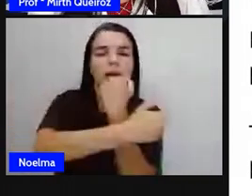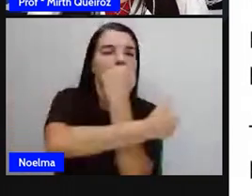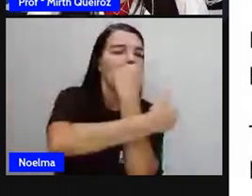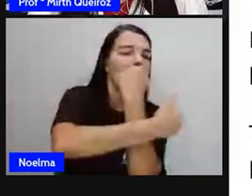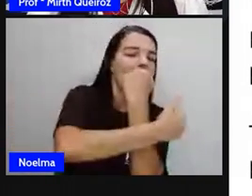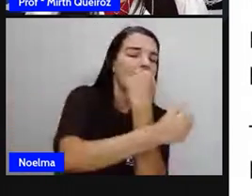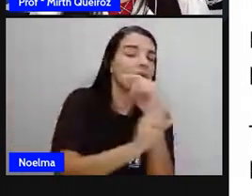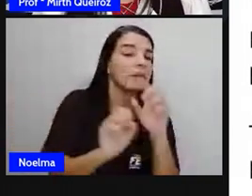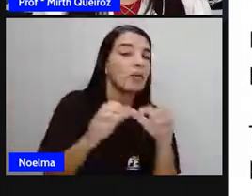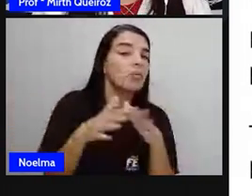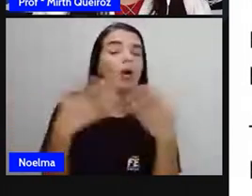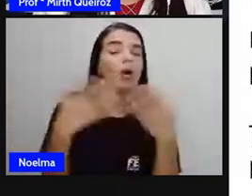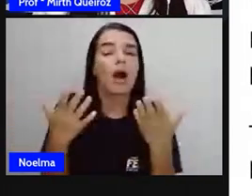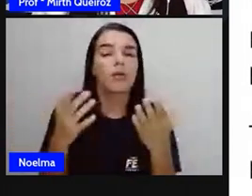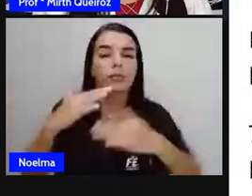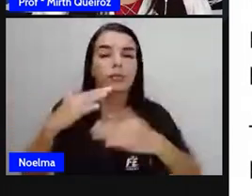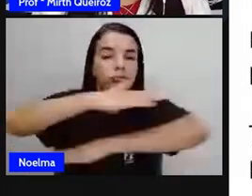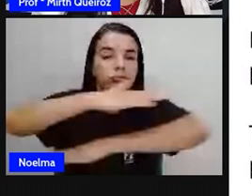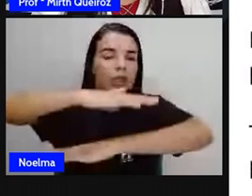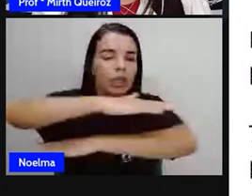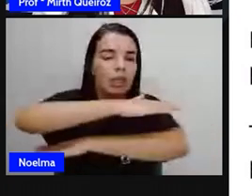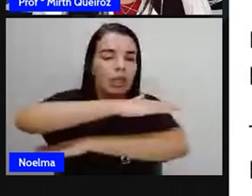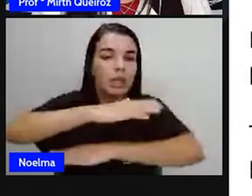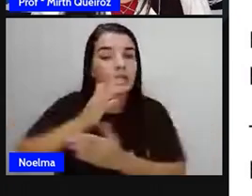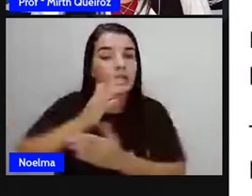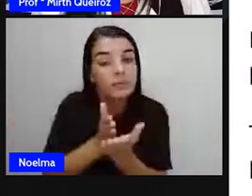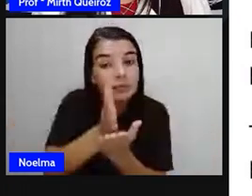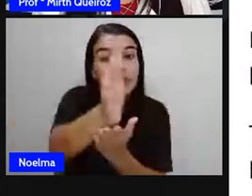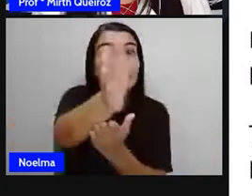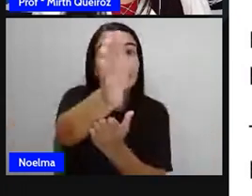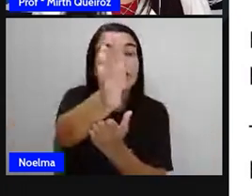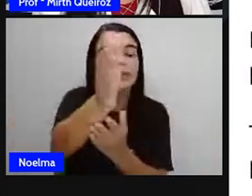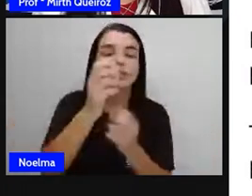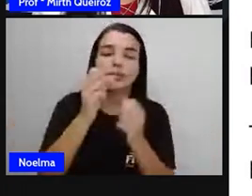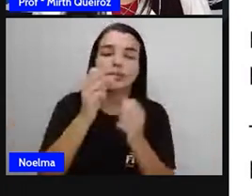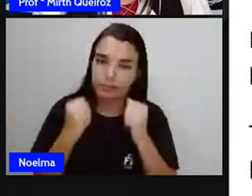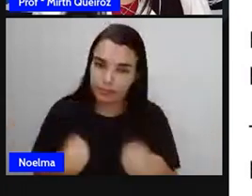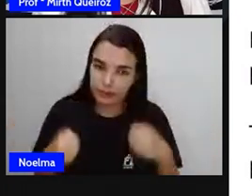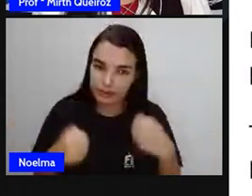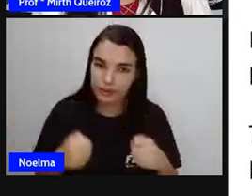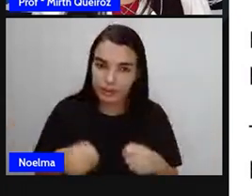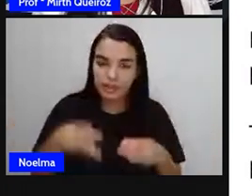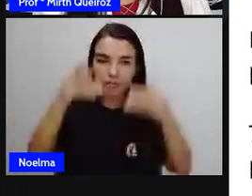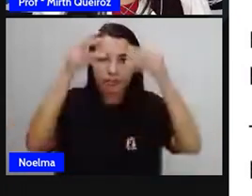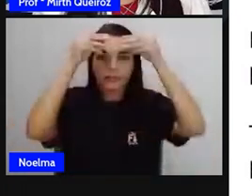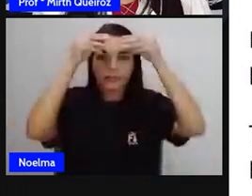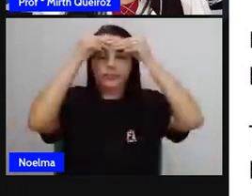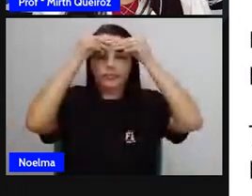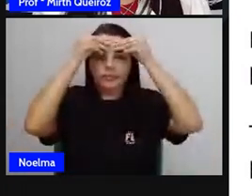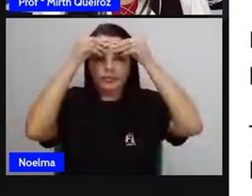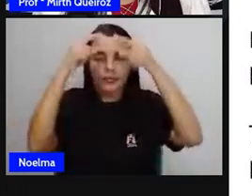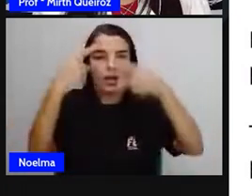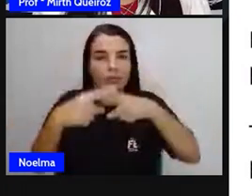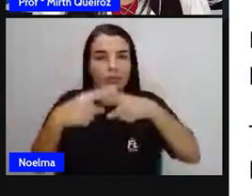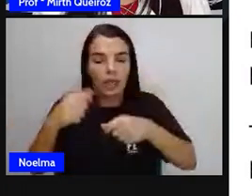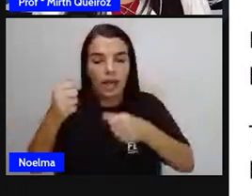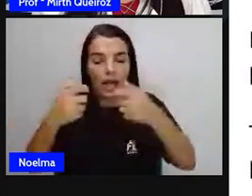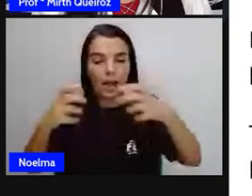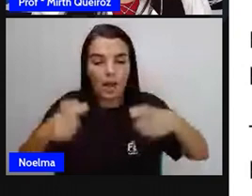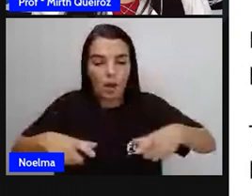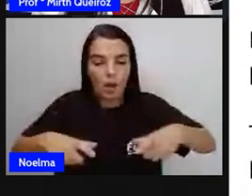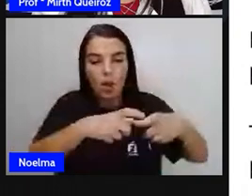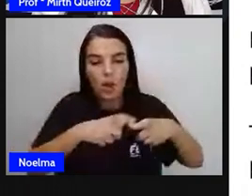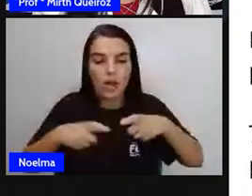a perpendicular, a rua, a seguir em frente. Esses conceitos são importantes para a gente aprender a se localizar no espaço.